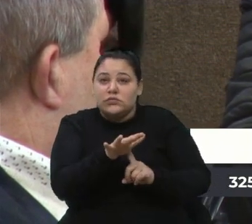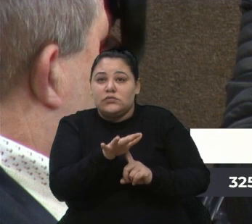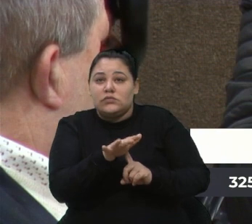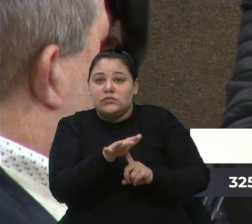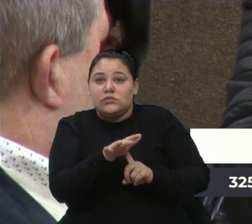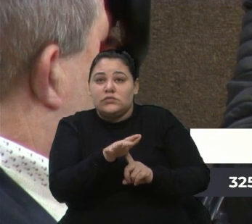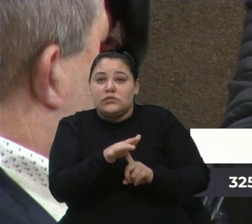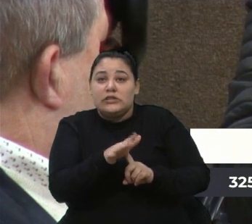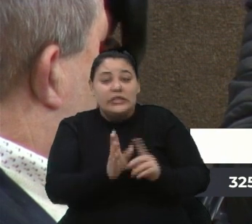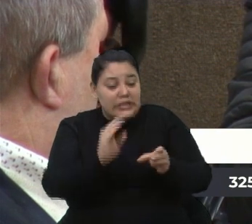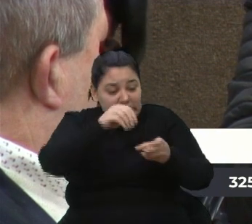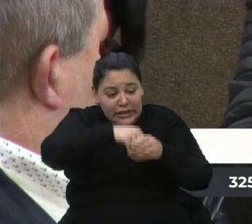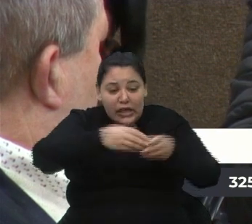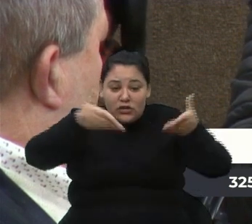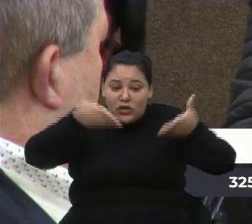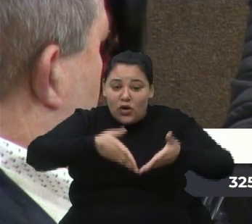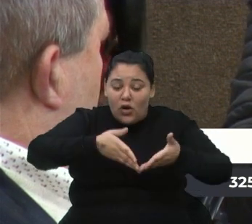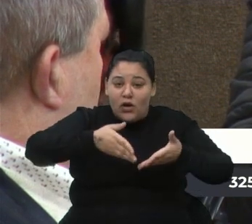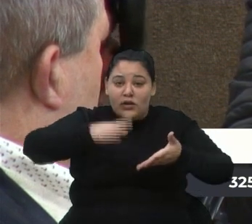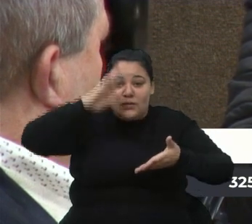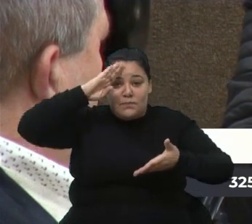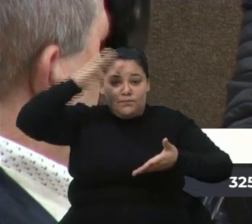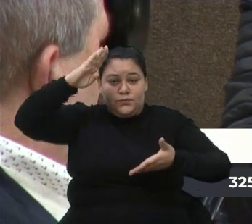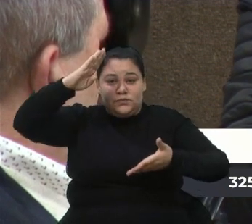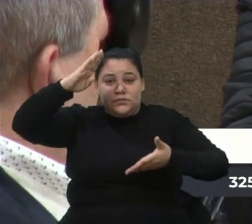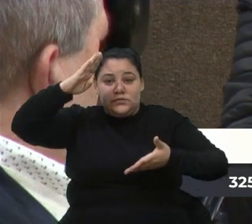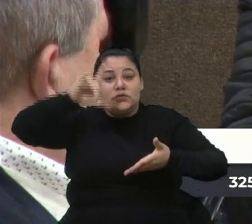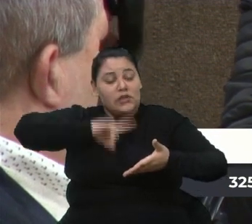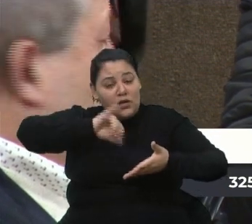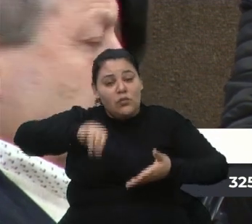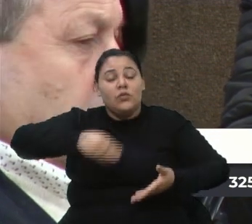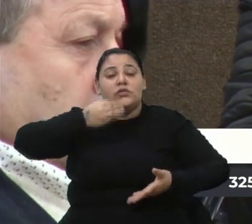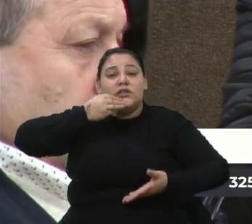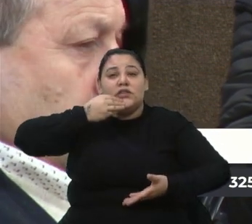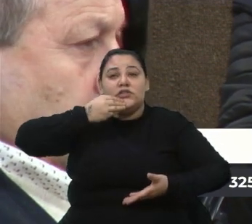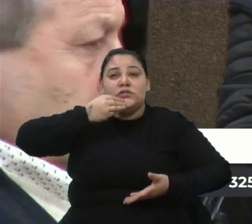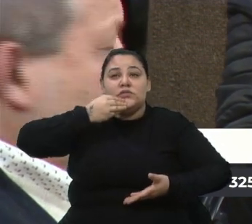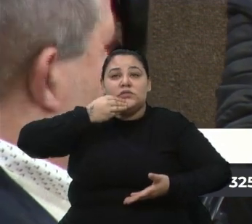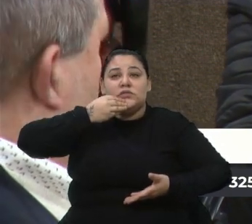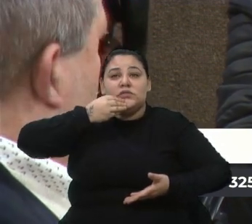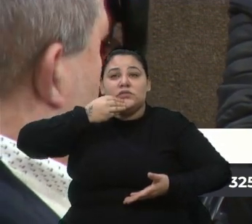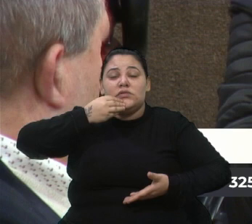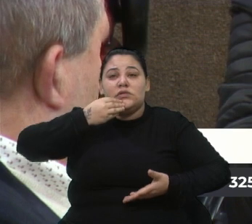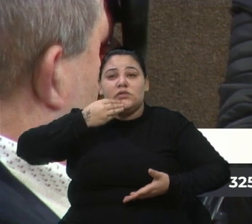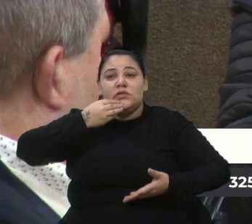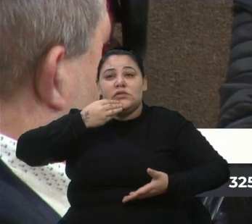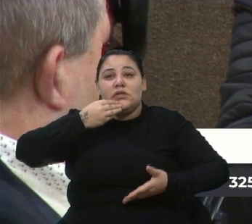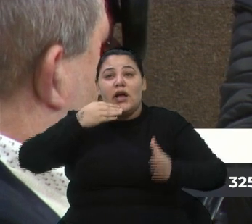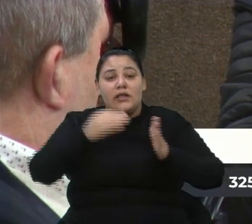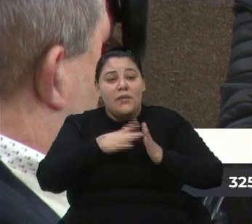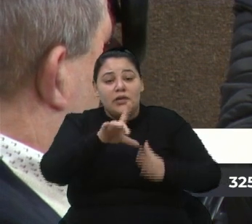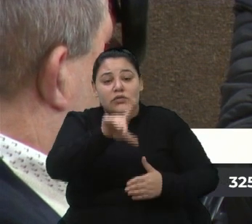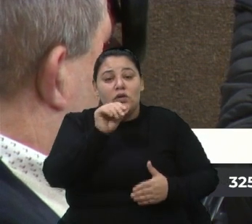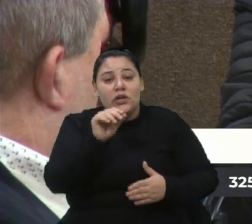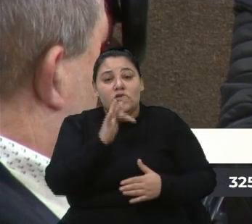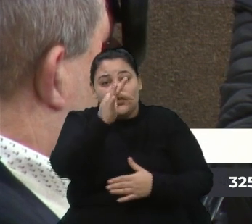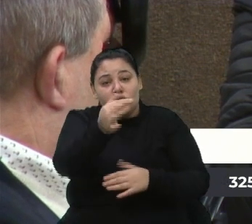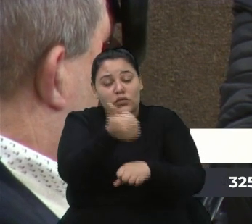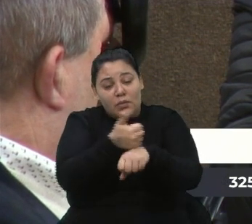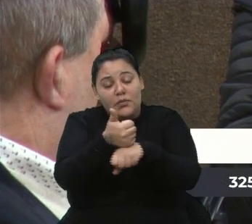nessas escolas cívico-militares oportunidade, até mesmo para escolher amanhã, depois, a sua profissão.